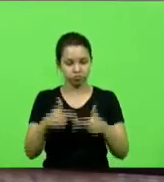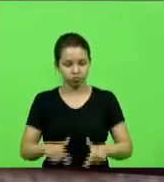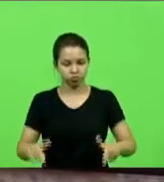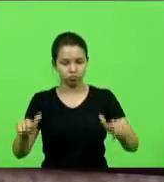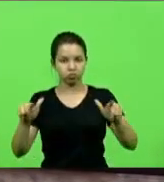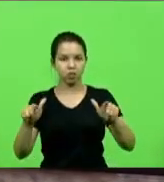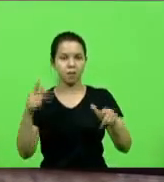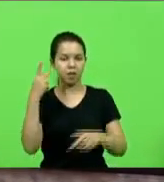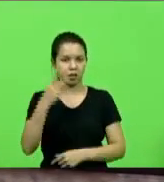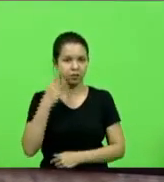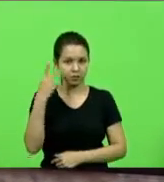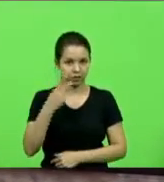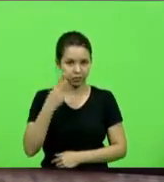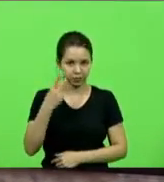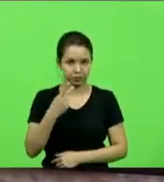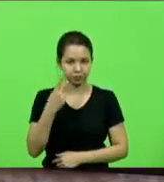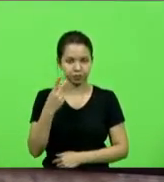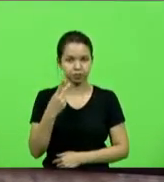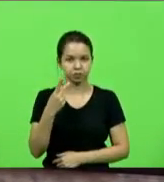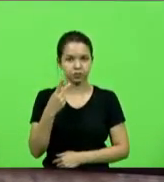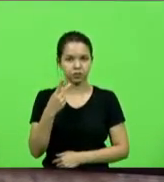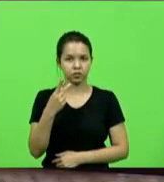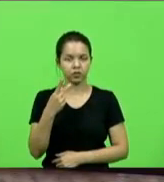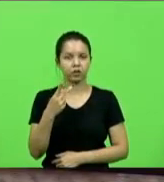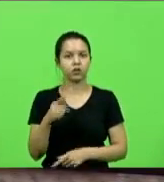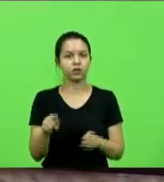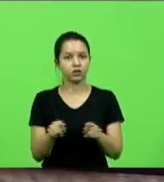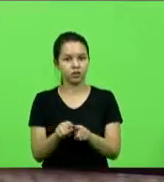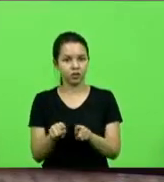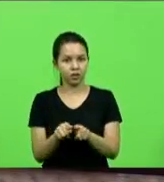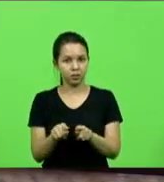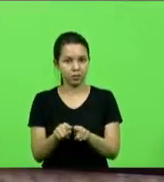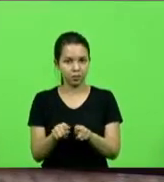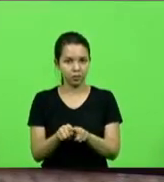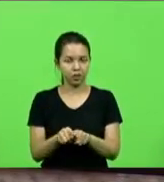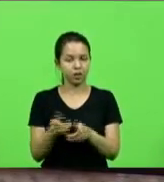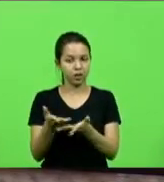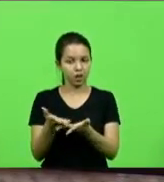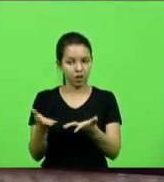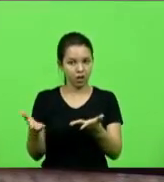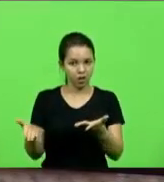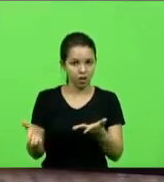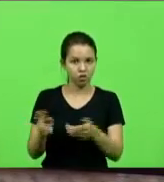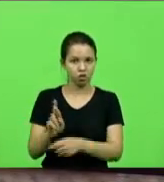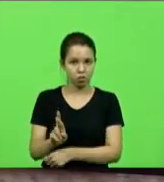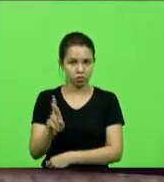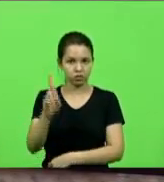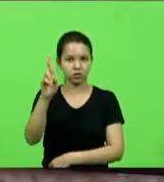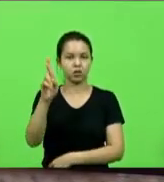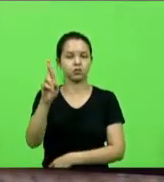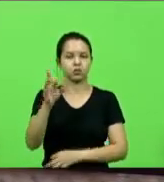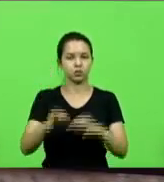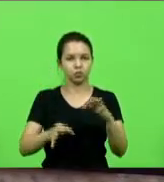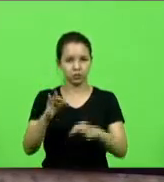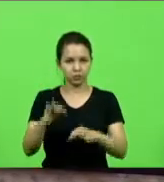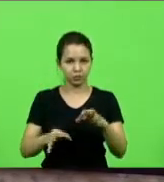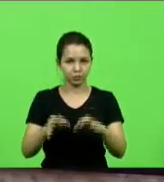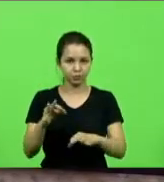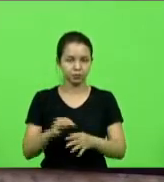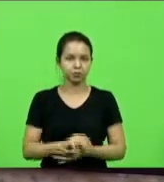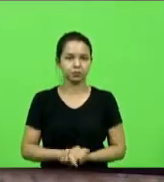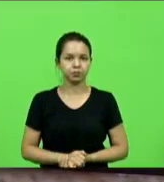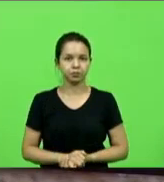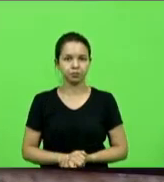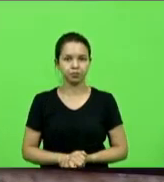e foros processuais que devem ser os responsáveis nesse julgamento. Referindo-me à primeira